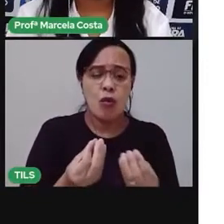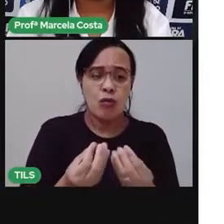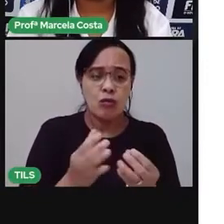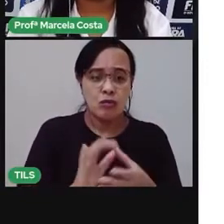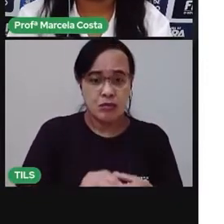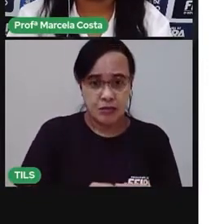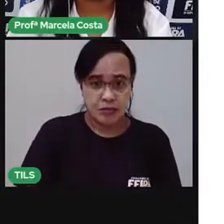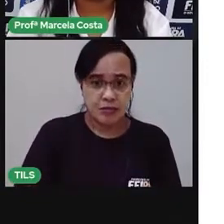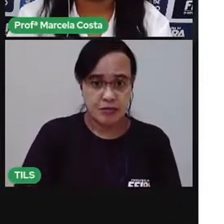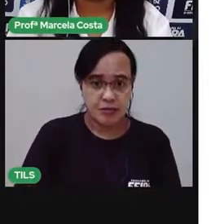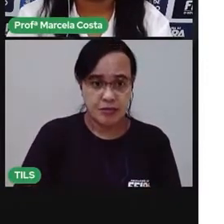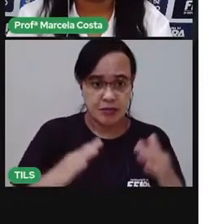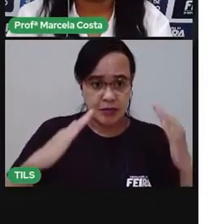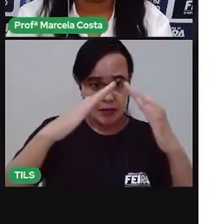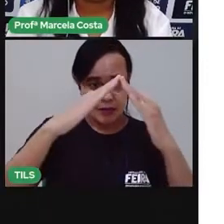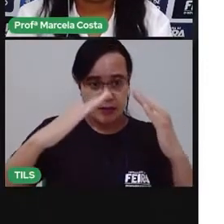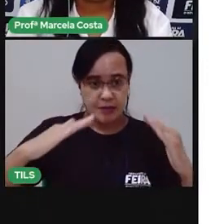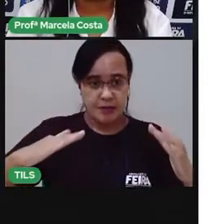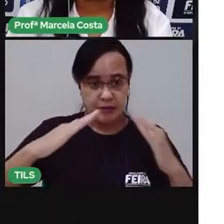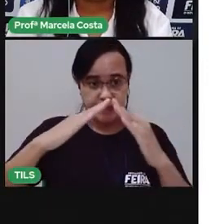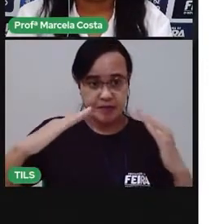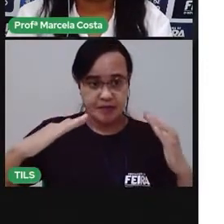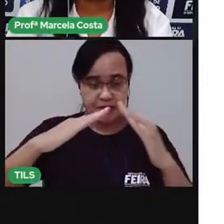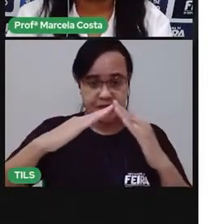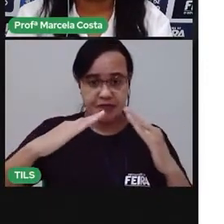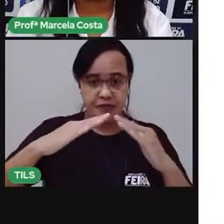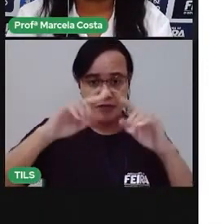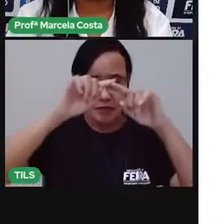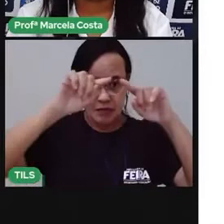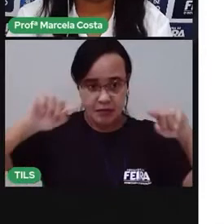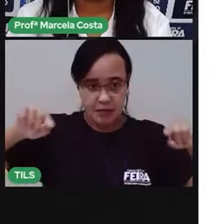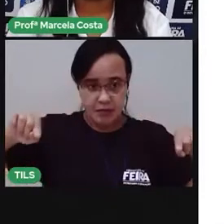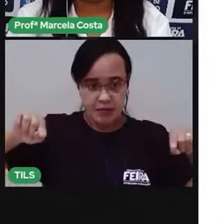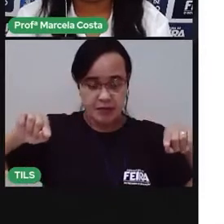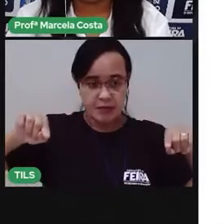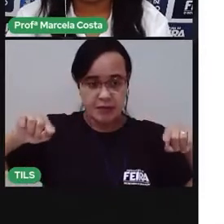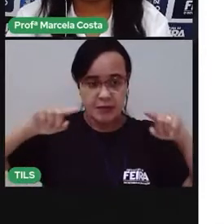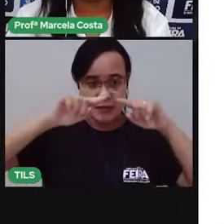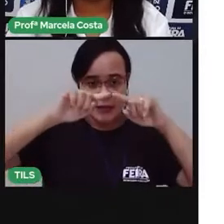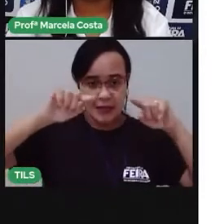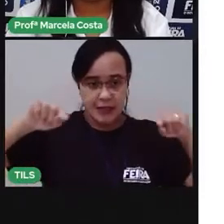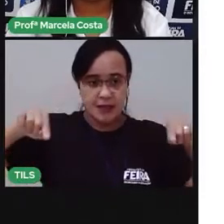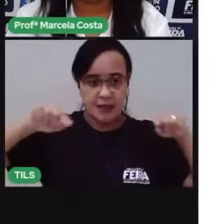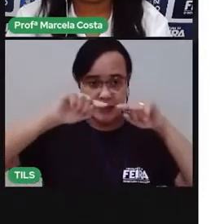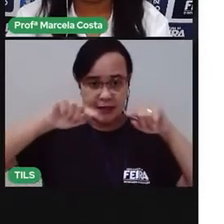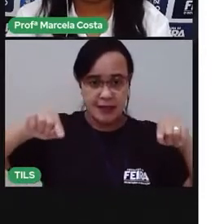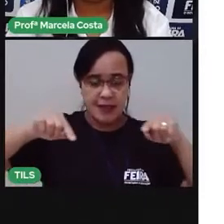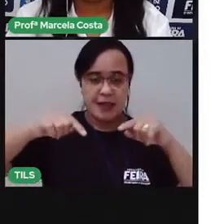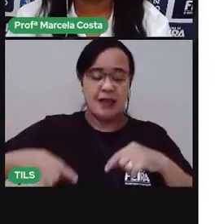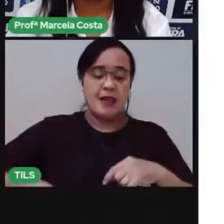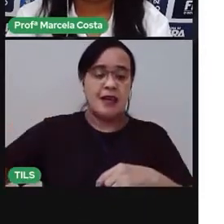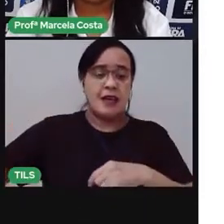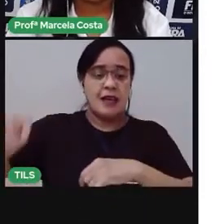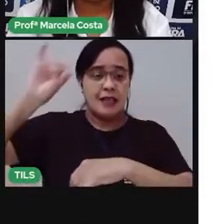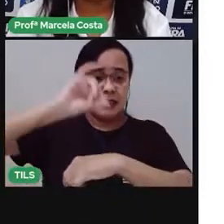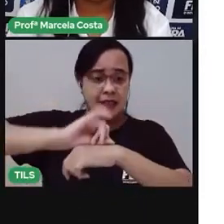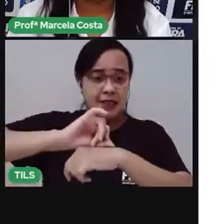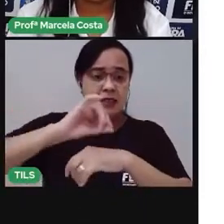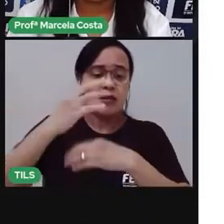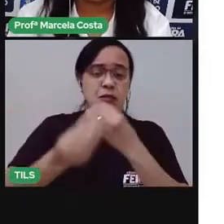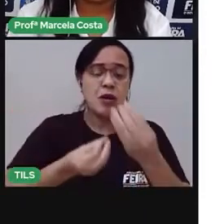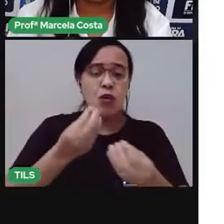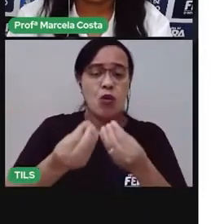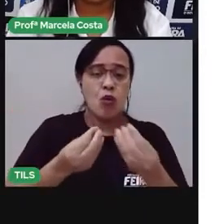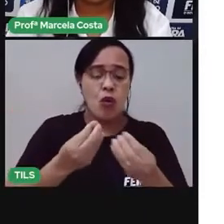tem um telhado, com telhas